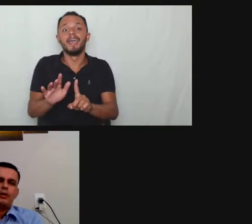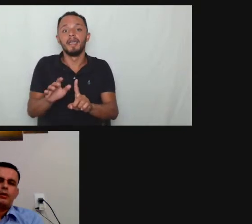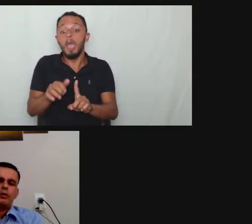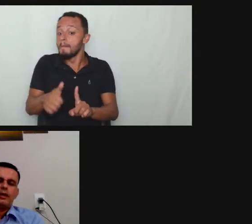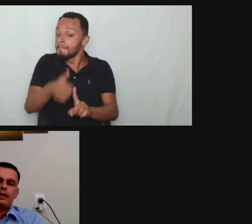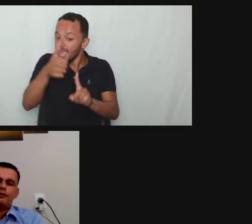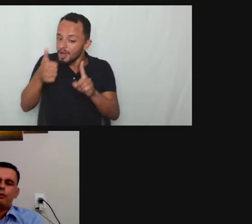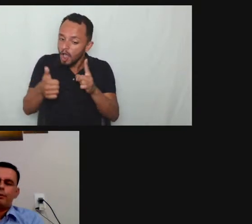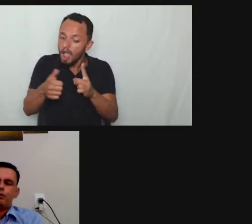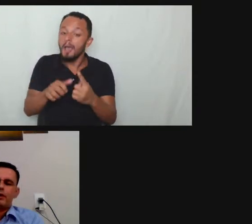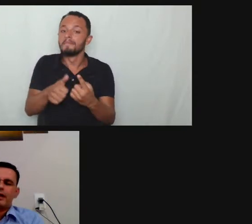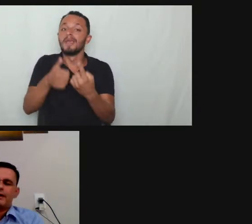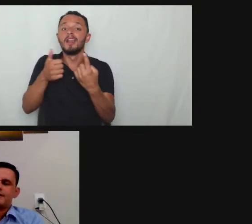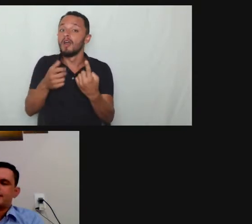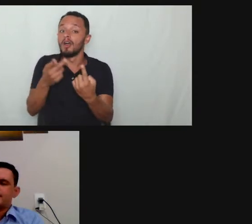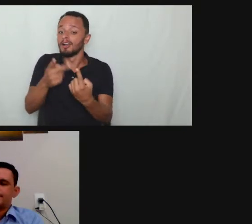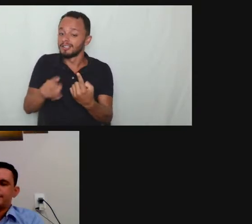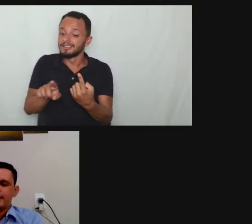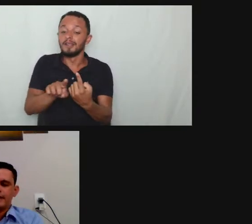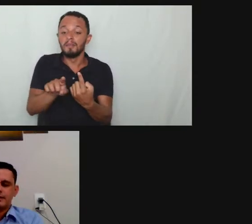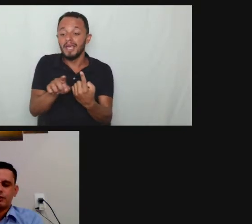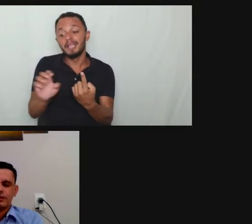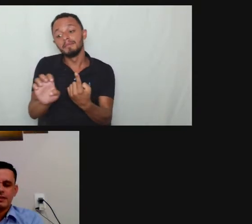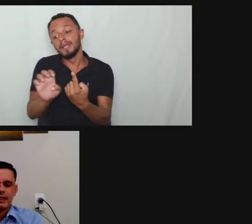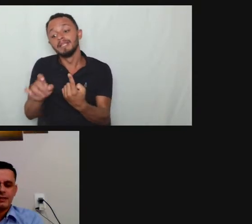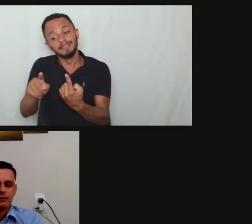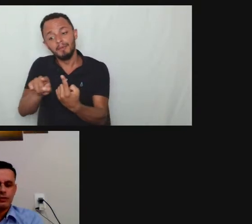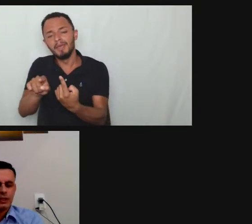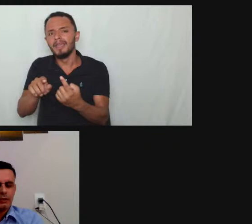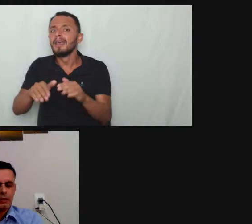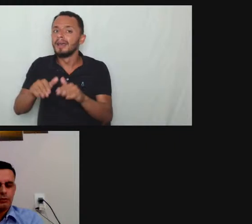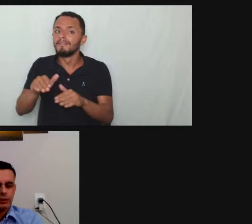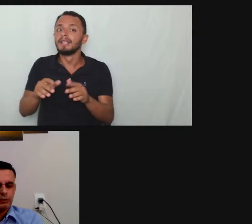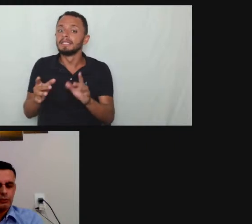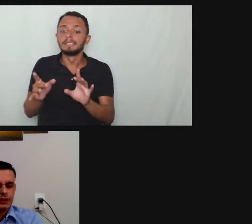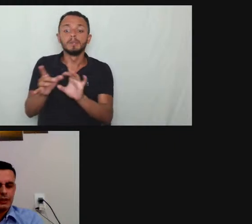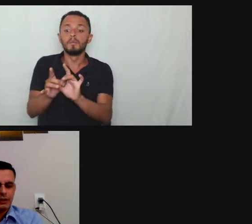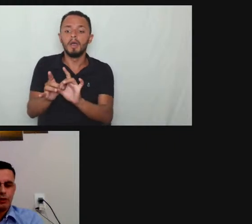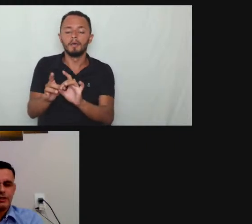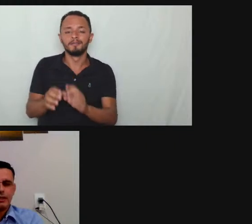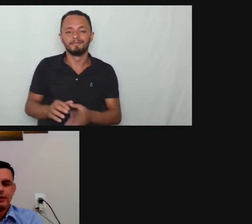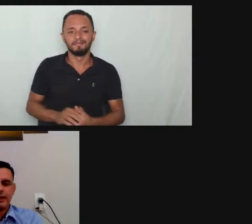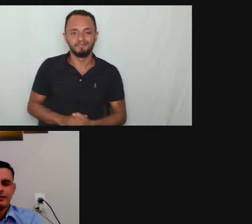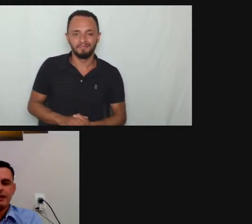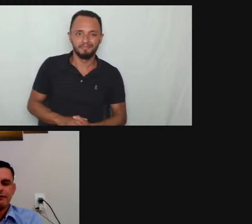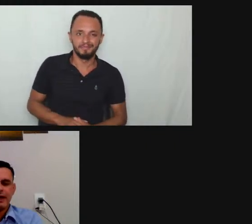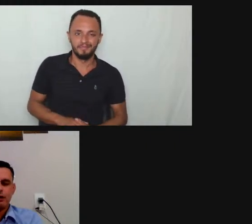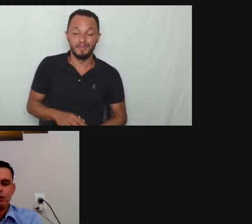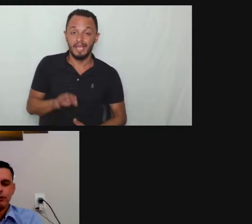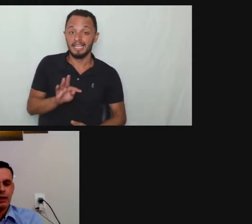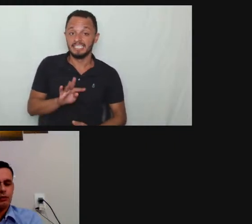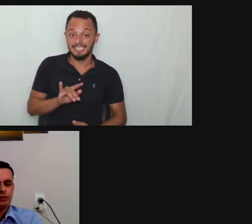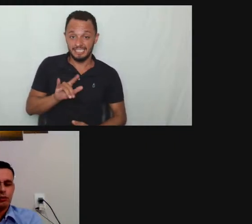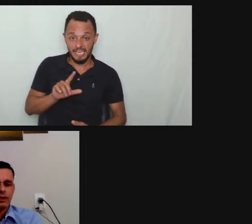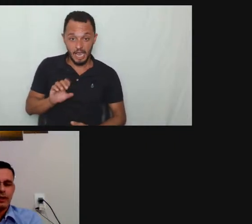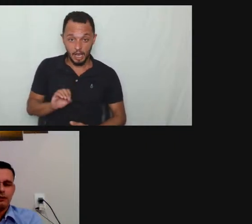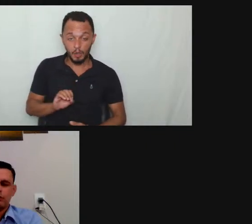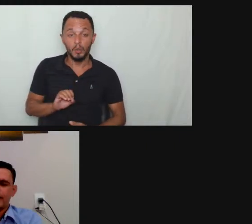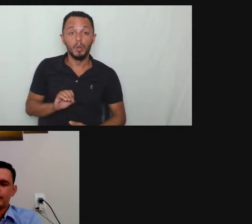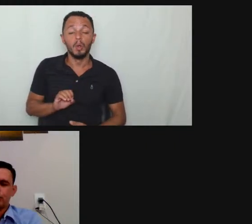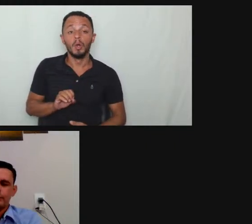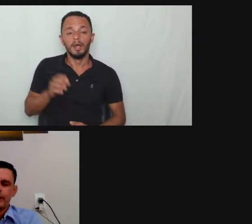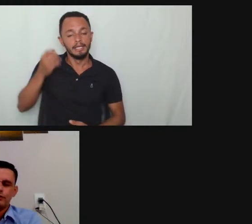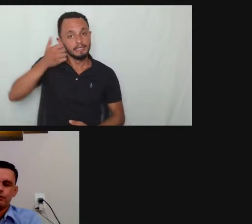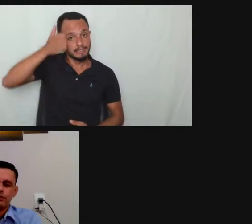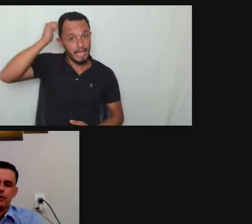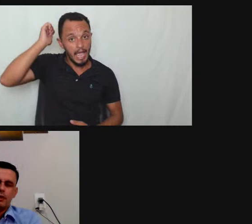quando quando ela procurar essa essa solicitação Tiago eu já aconselho que ela já vá com o laudo de algum